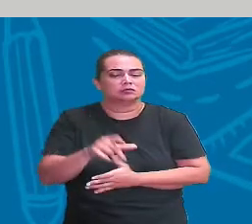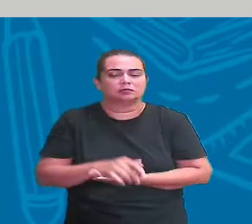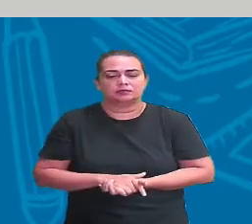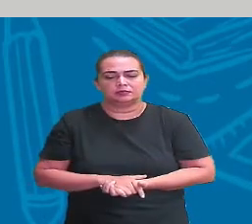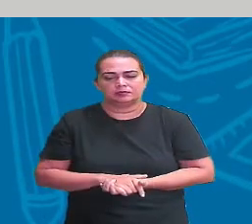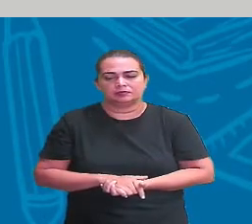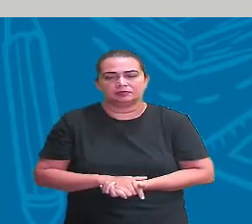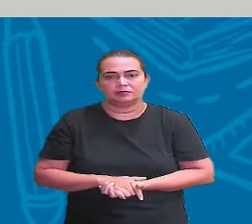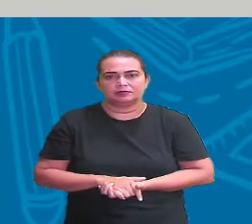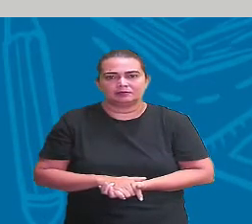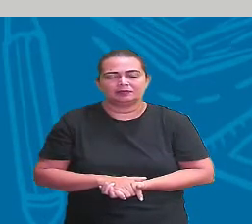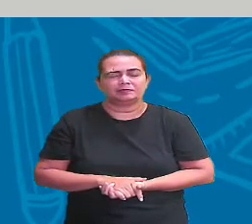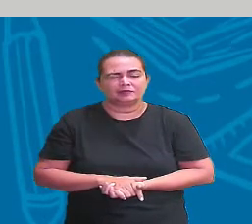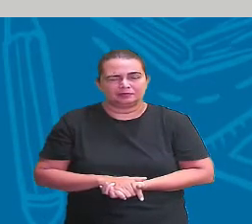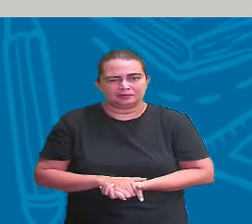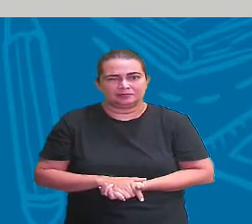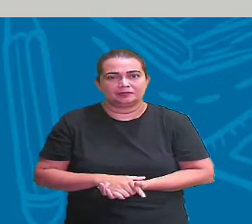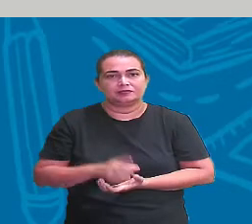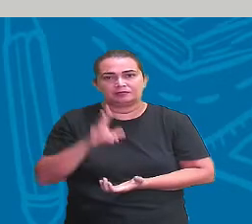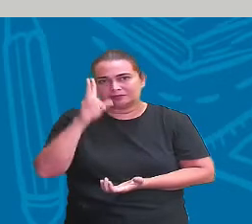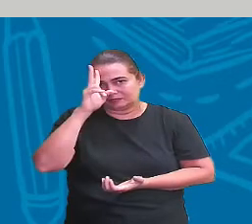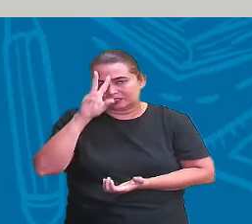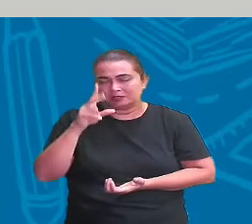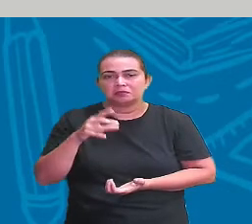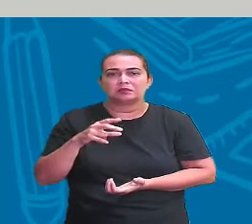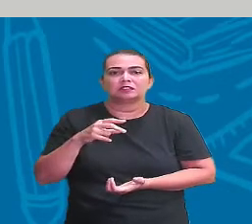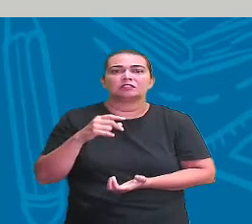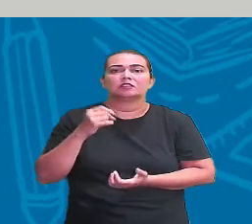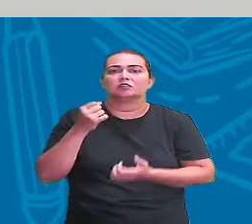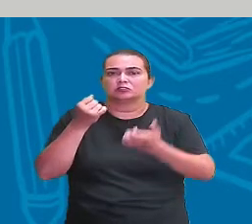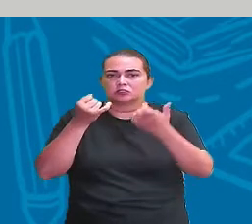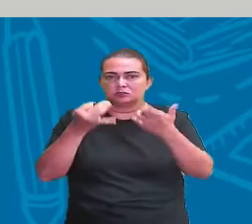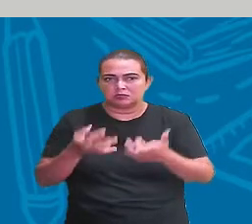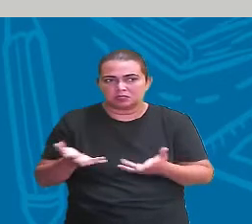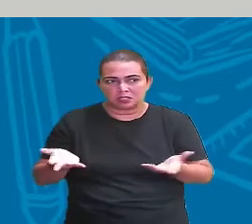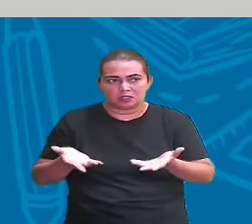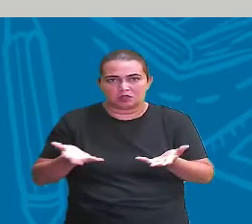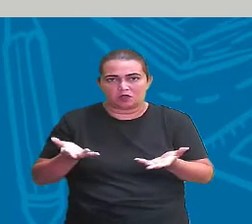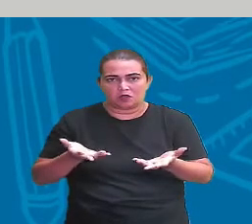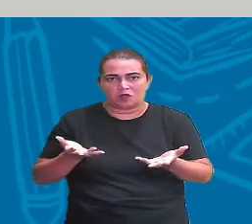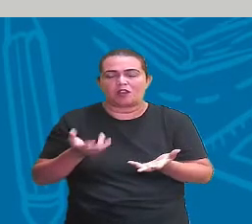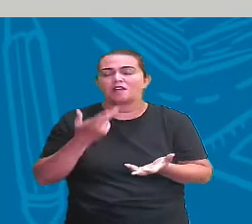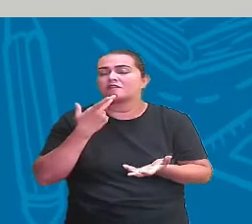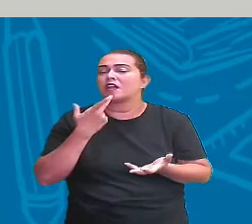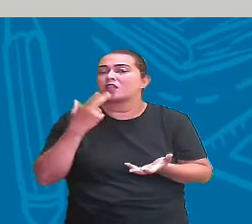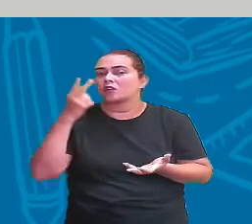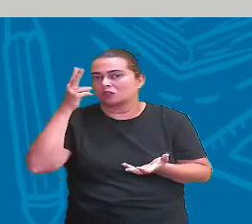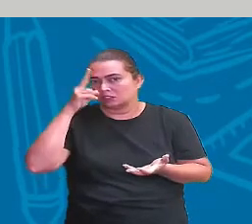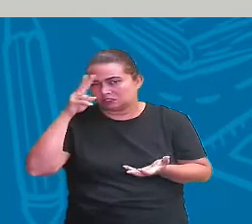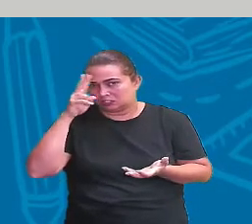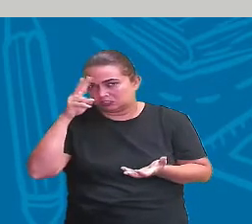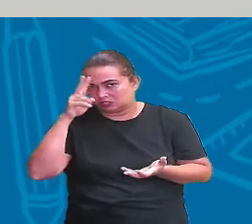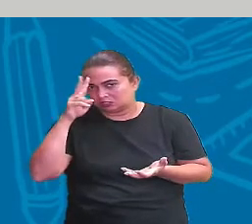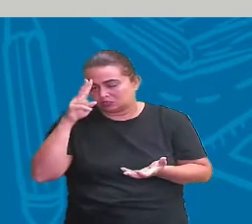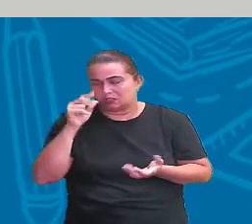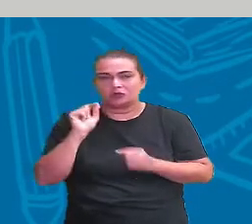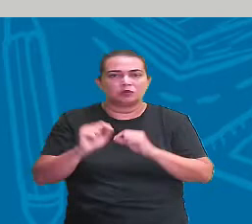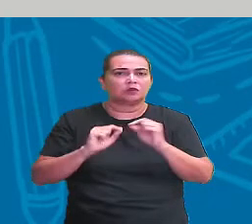Hora da história. Eu disse para vocês que existia uma história aqui. Um livro, bem legal, certo? De uma autora